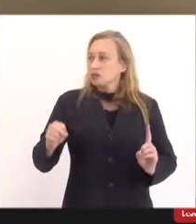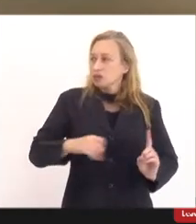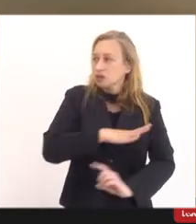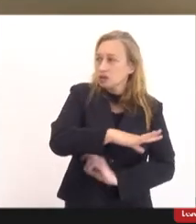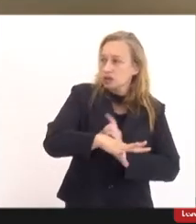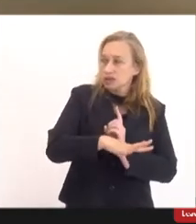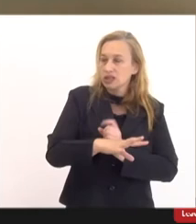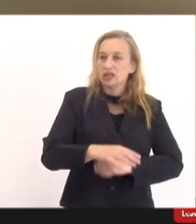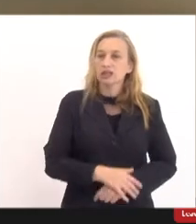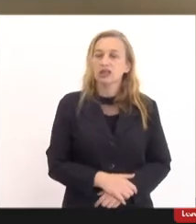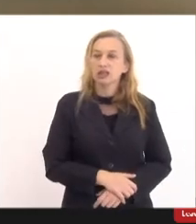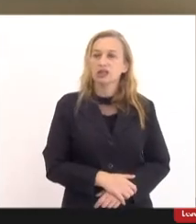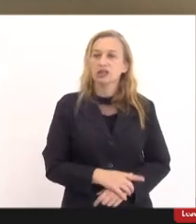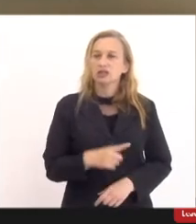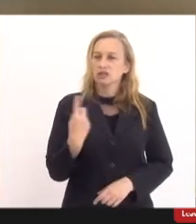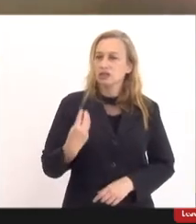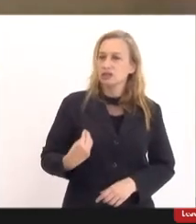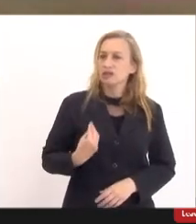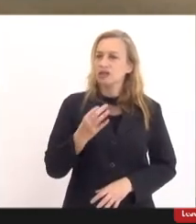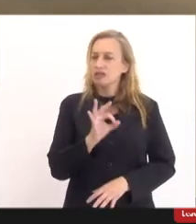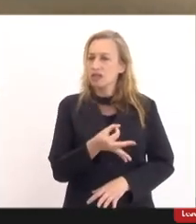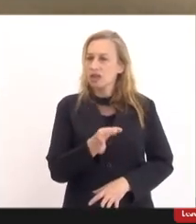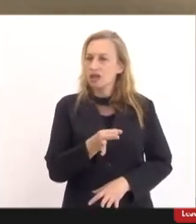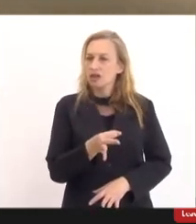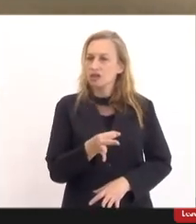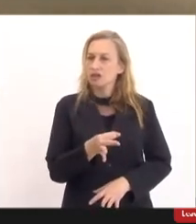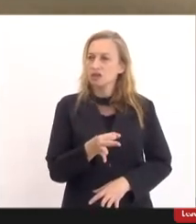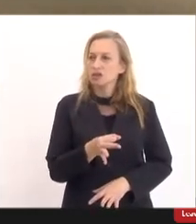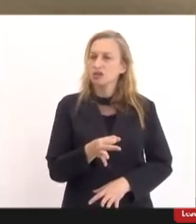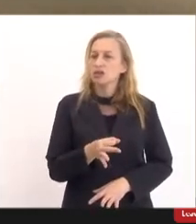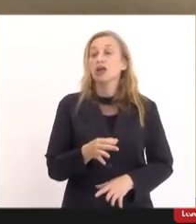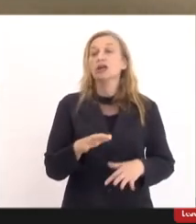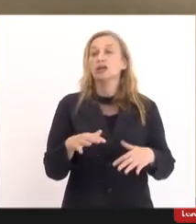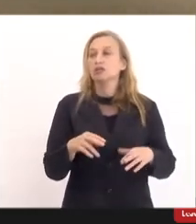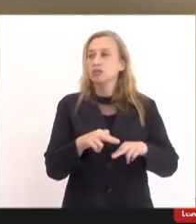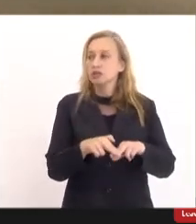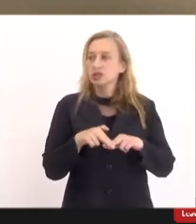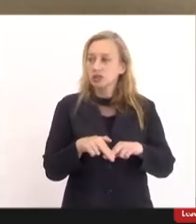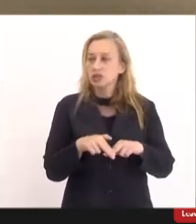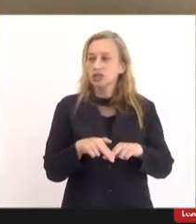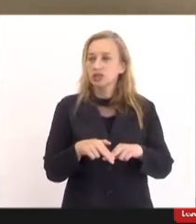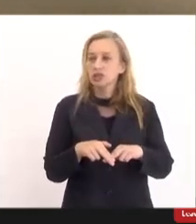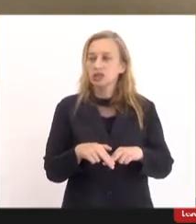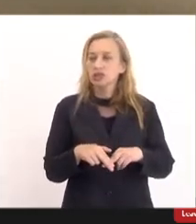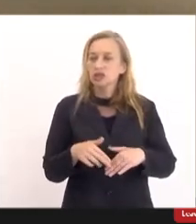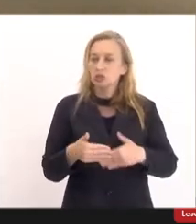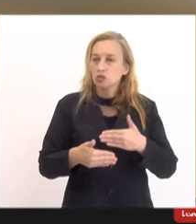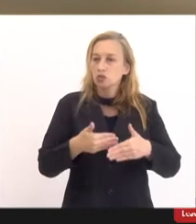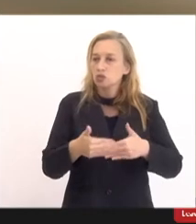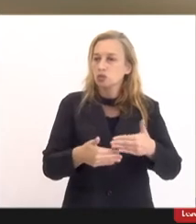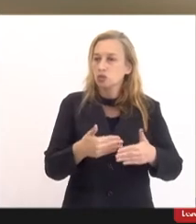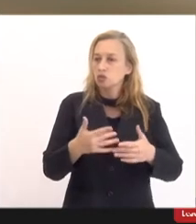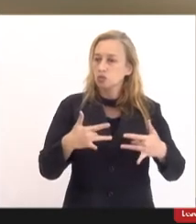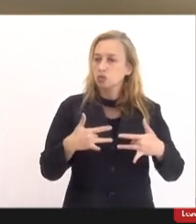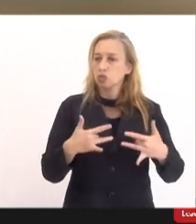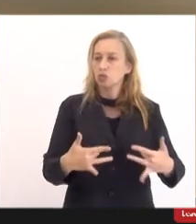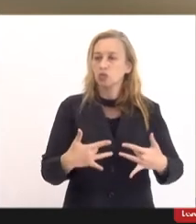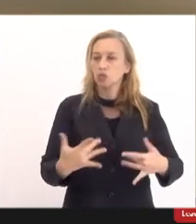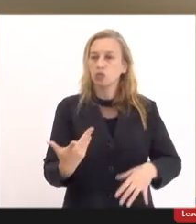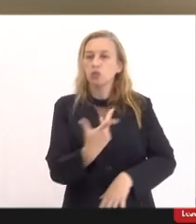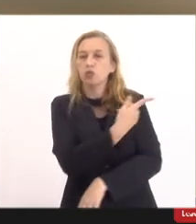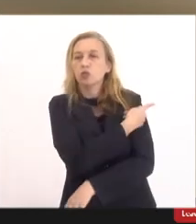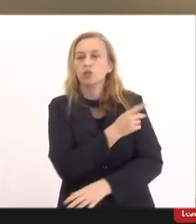a nossa existência pressupõe a existência do outro. E por isso que esse processo solidário de imunização